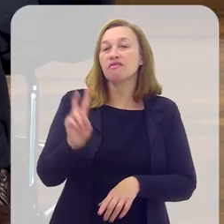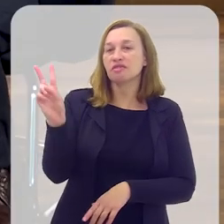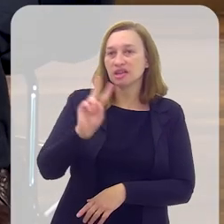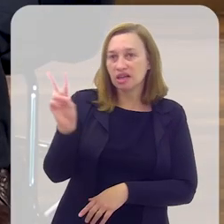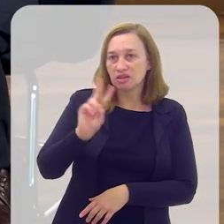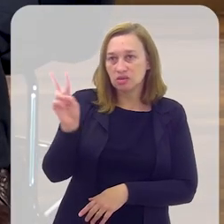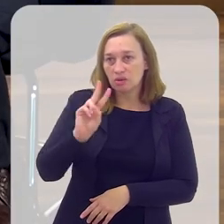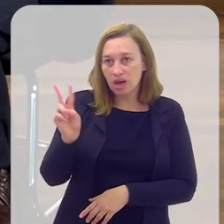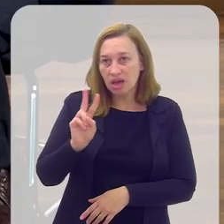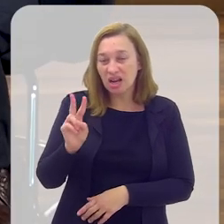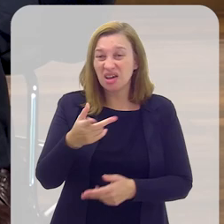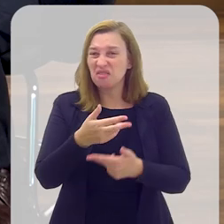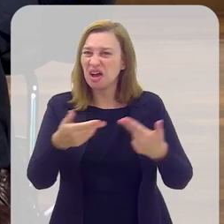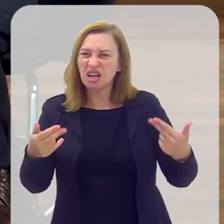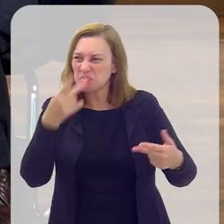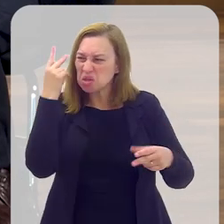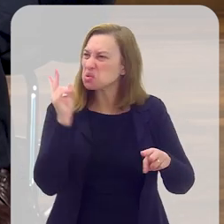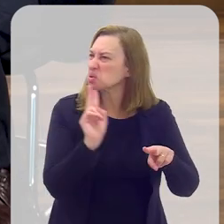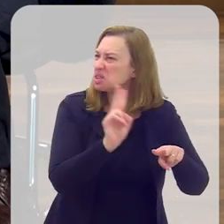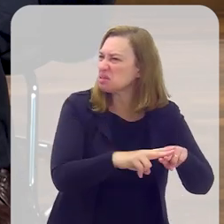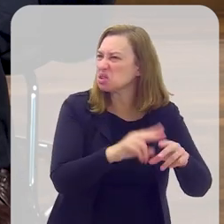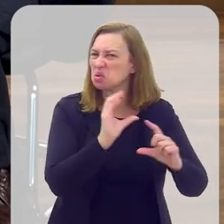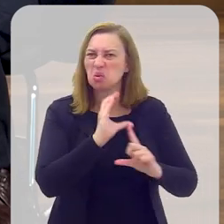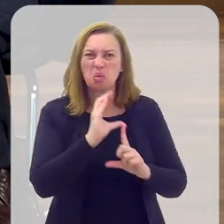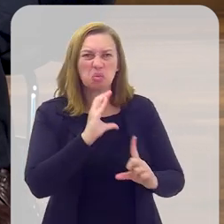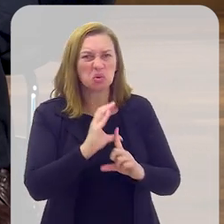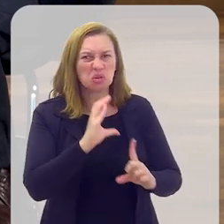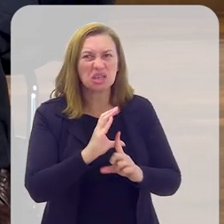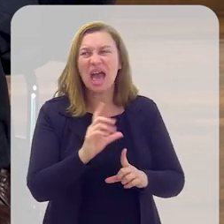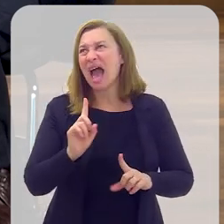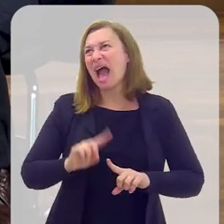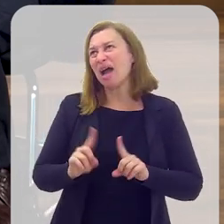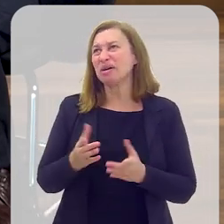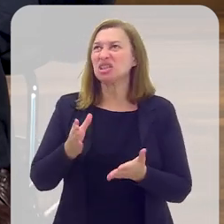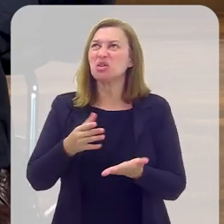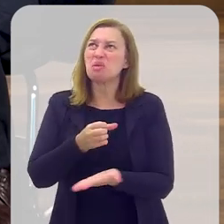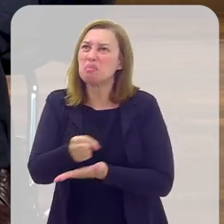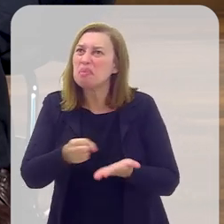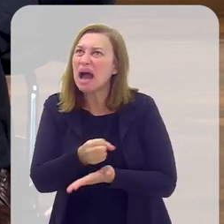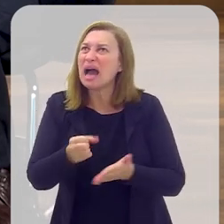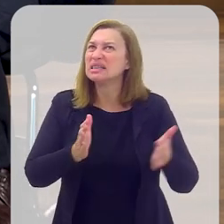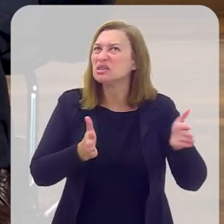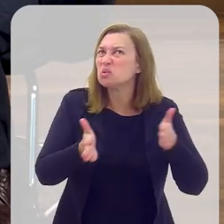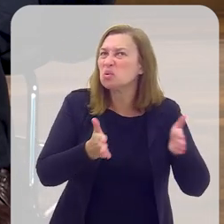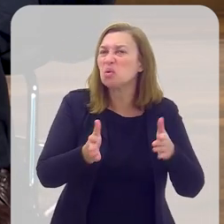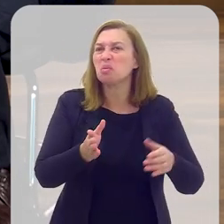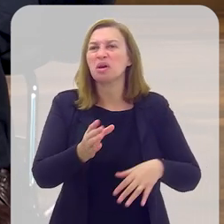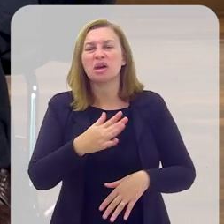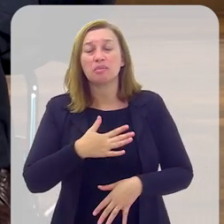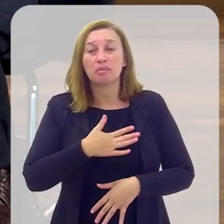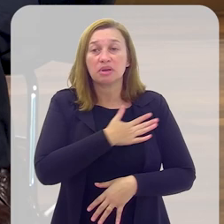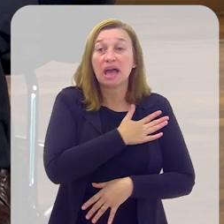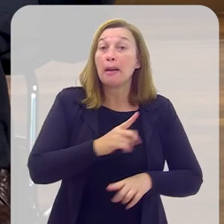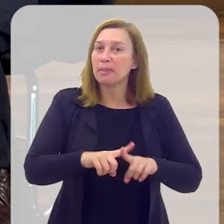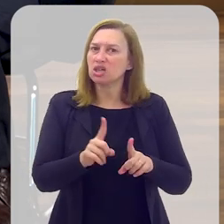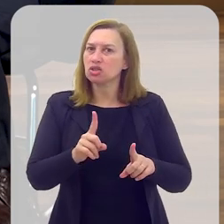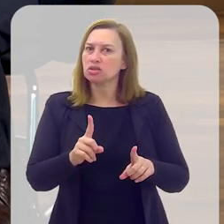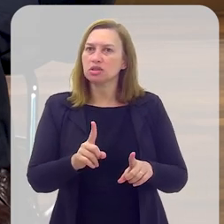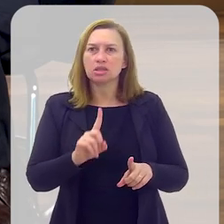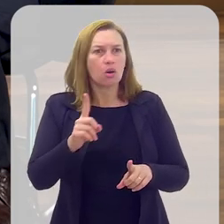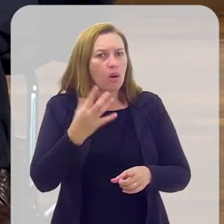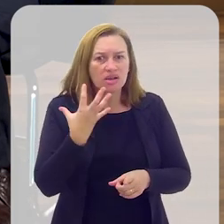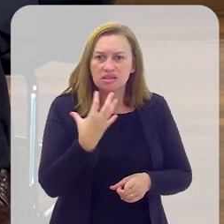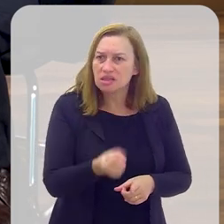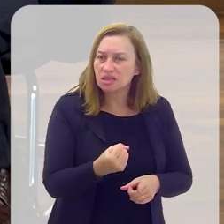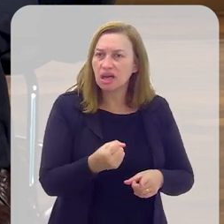oposicionistas são presos. Ah, não, mas aí tem uma base, o bloqueio explica. Não explica. A gente tem que condenar todo tipo de